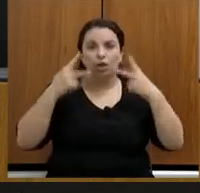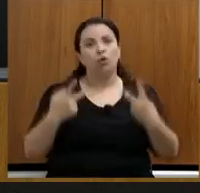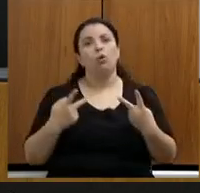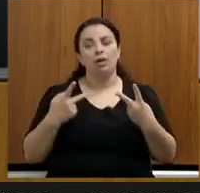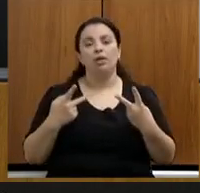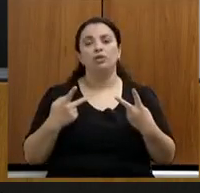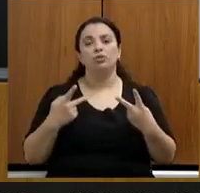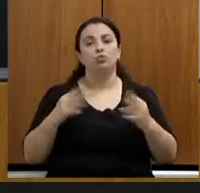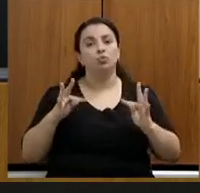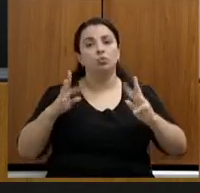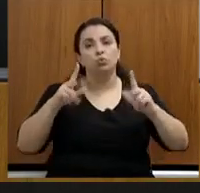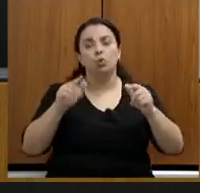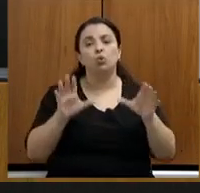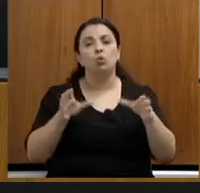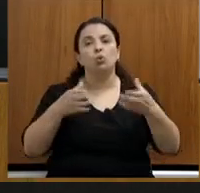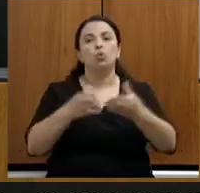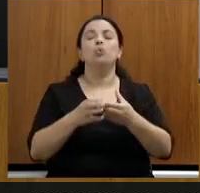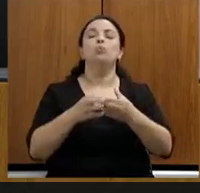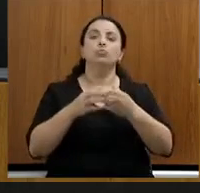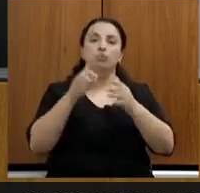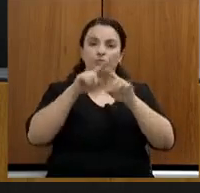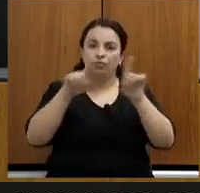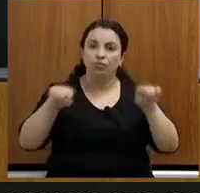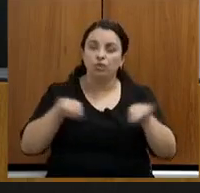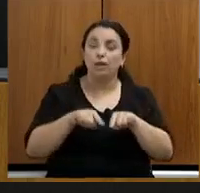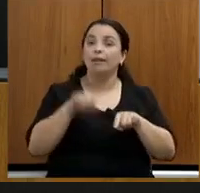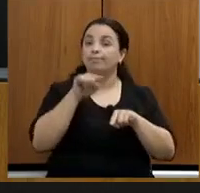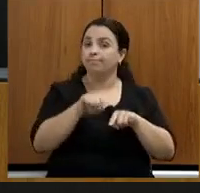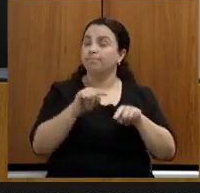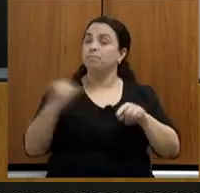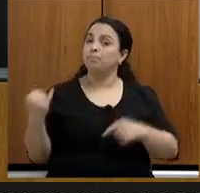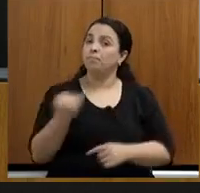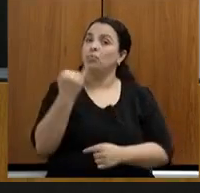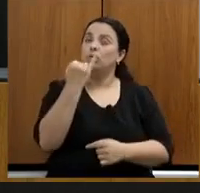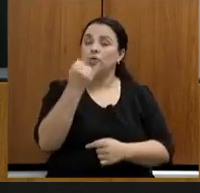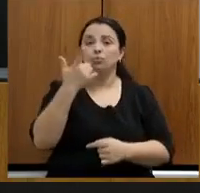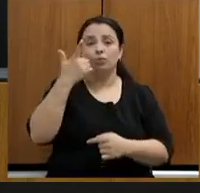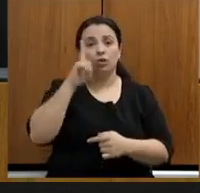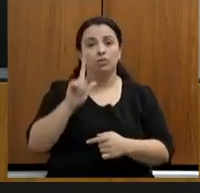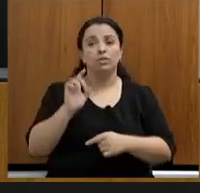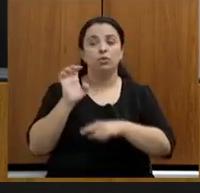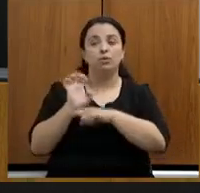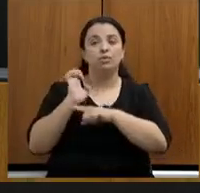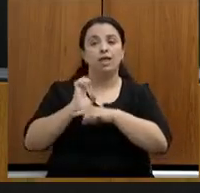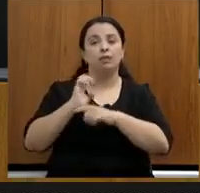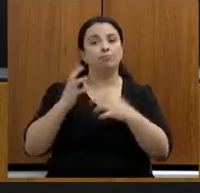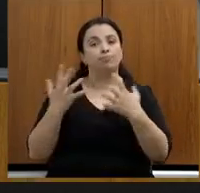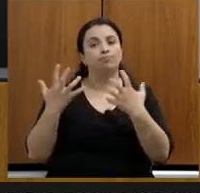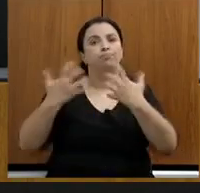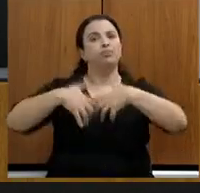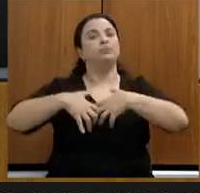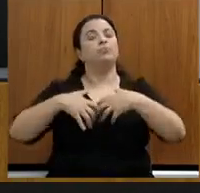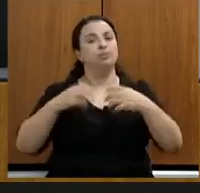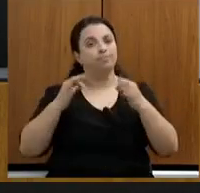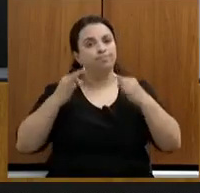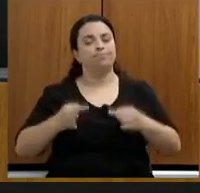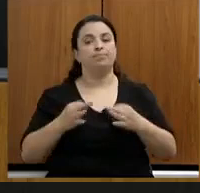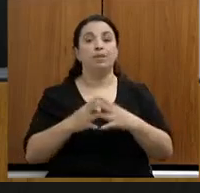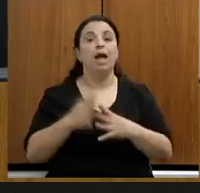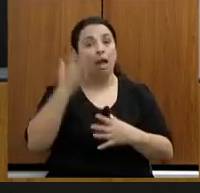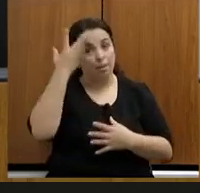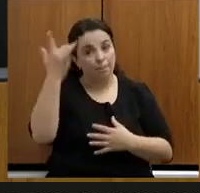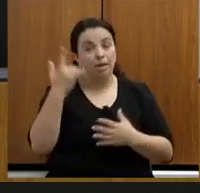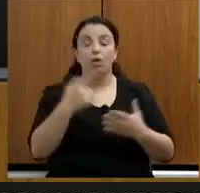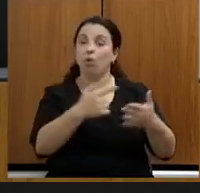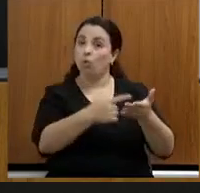toda a categoria, como peça fundamental na engrenagem do Estado. Amanhã, estarão convidados a fazer parte na